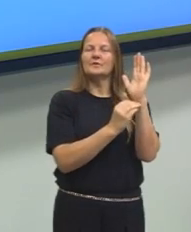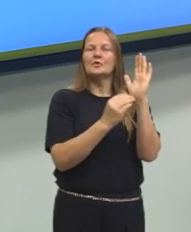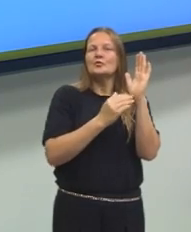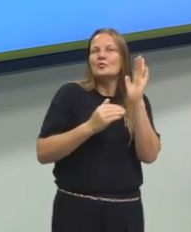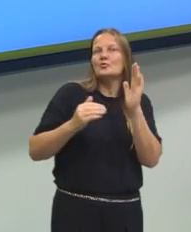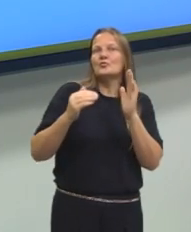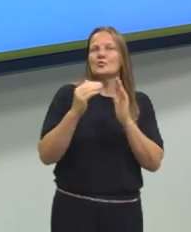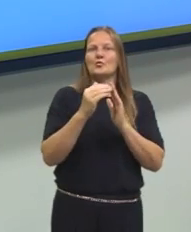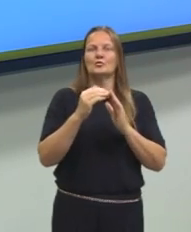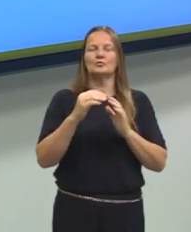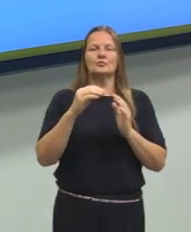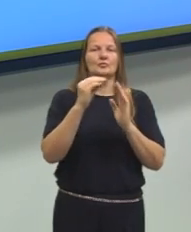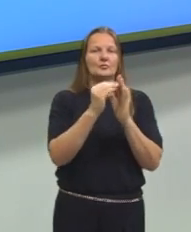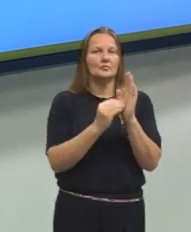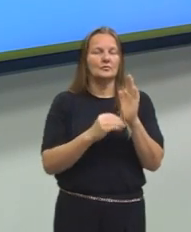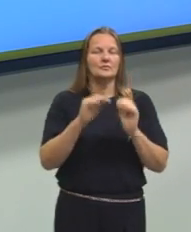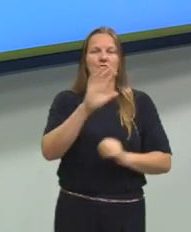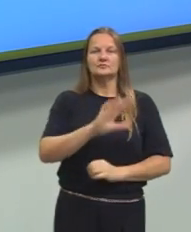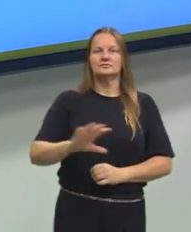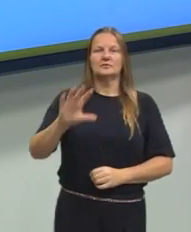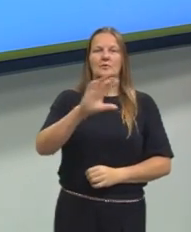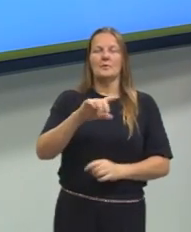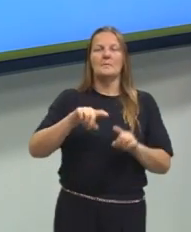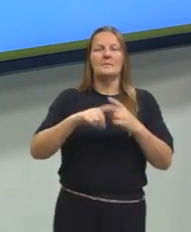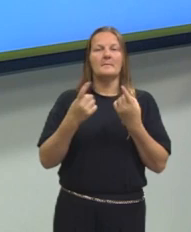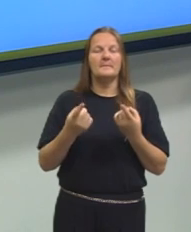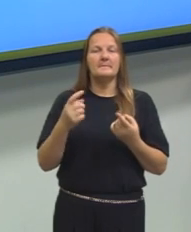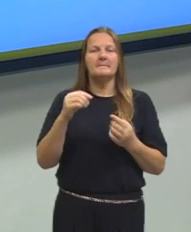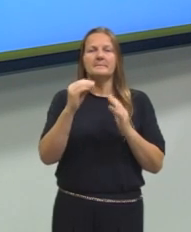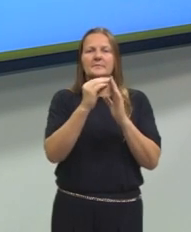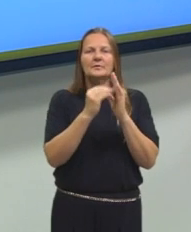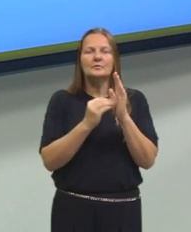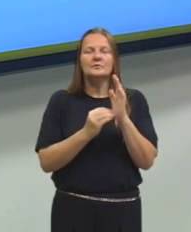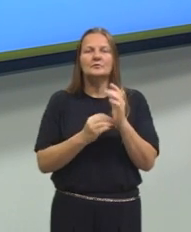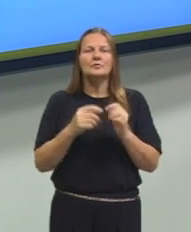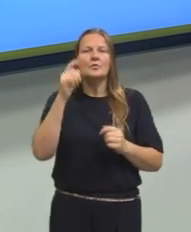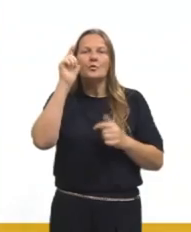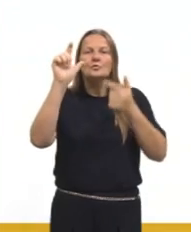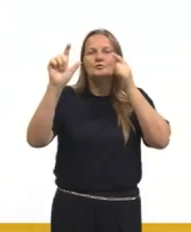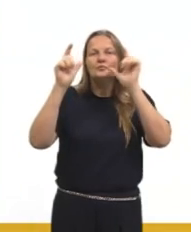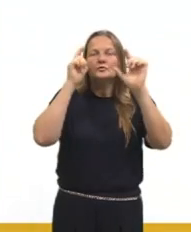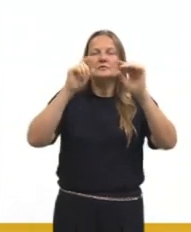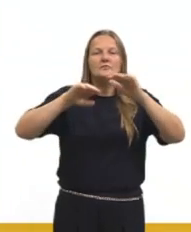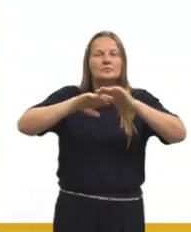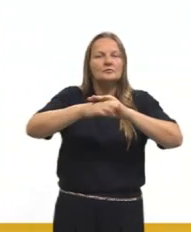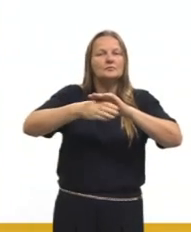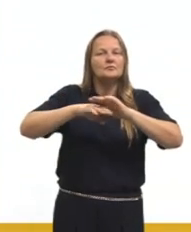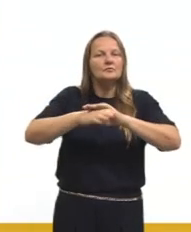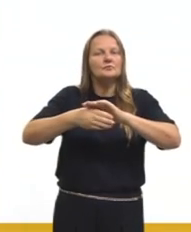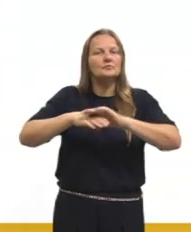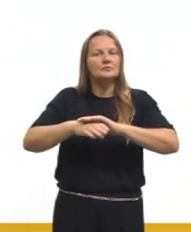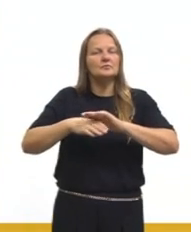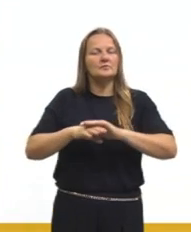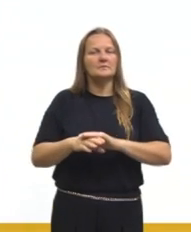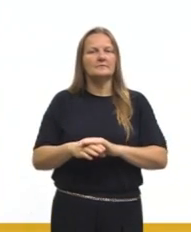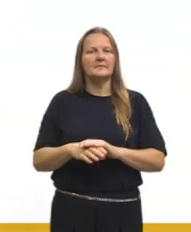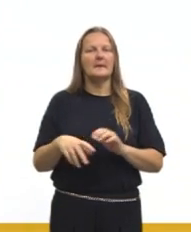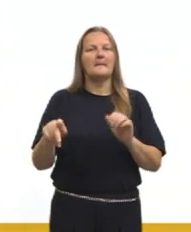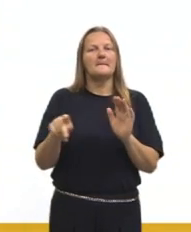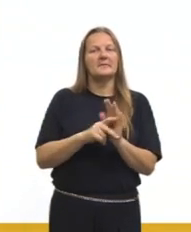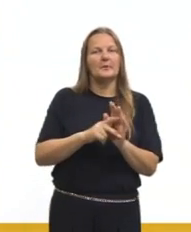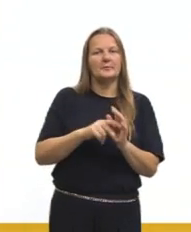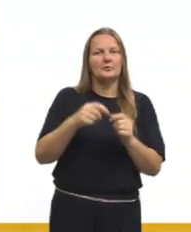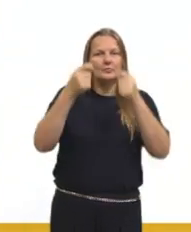prova do ENEM, mas todos esses conteúdos a gente consegue encaixar no que nós chamamos de objeto de conhecimento.